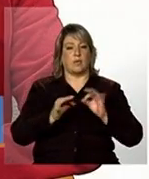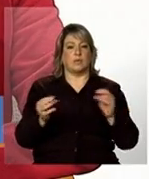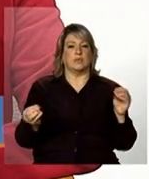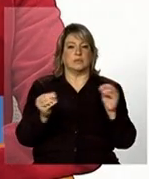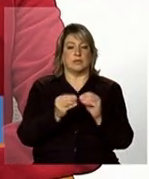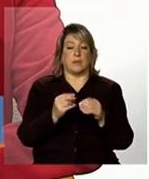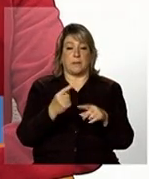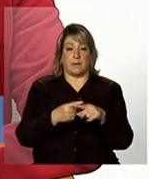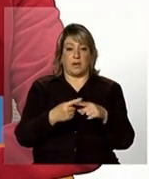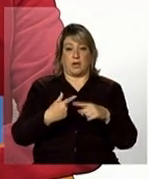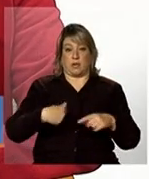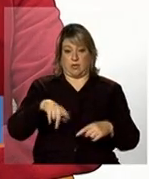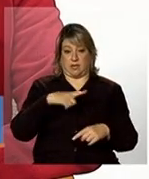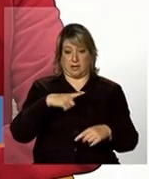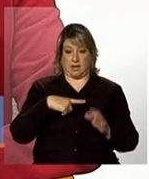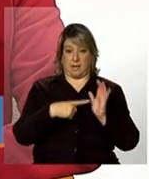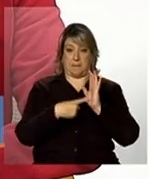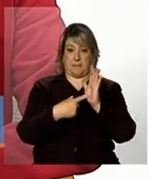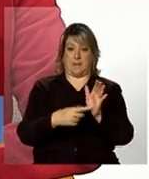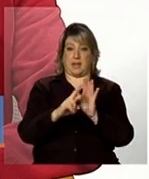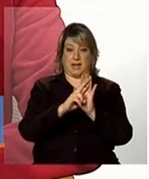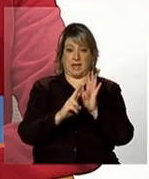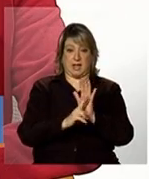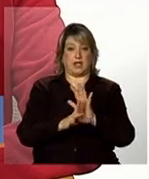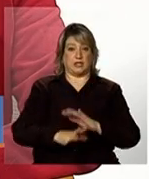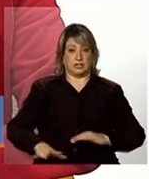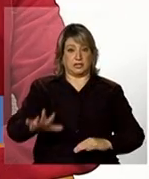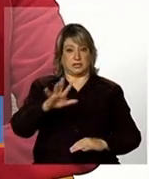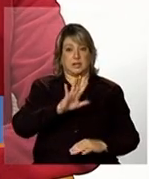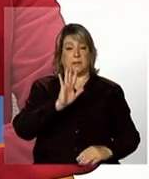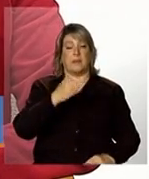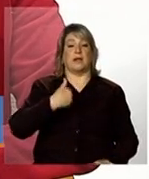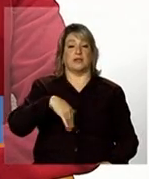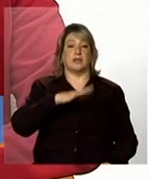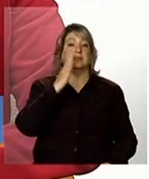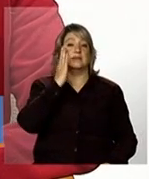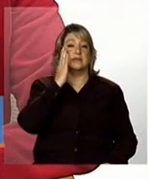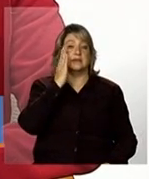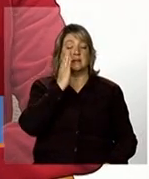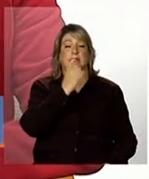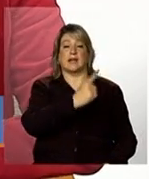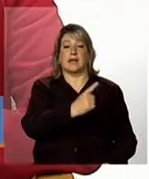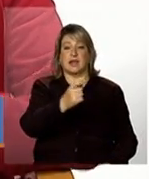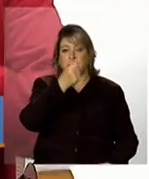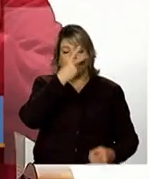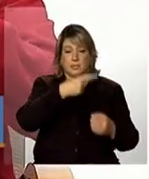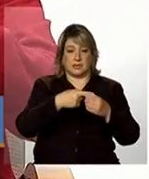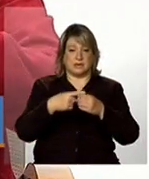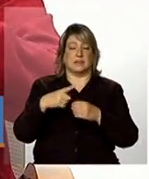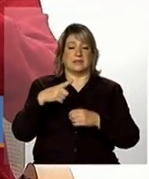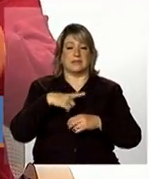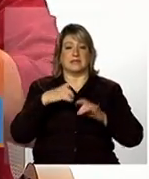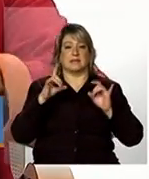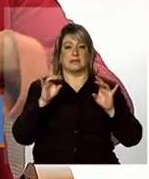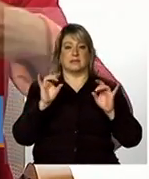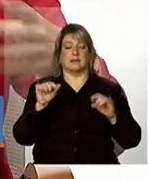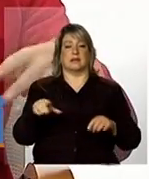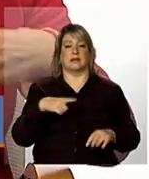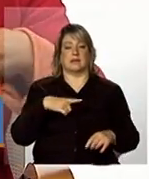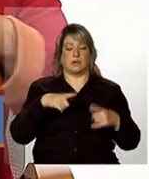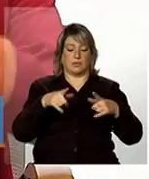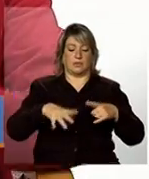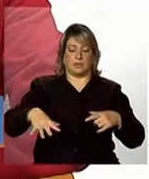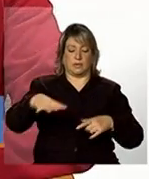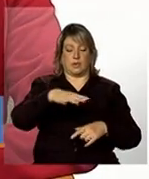a gente está apresentando regras gerais mas a gente sabe que cada município tem as suas especificidades os municípios da região norte da